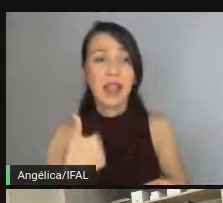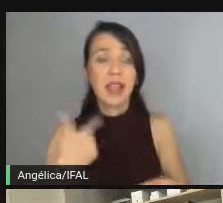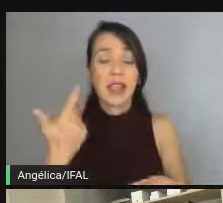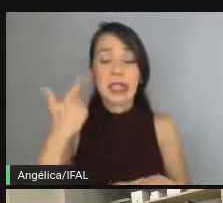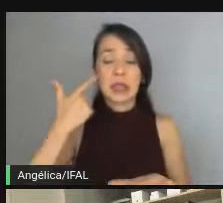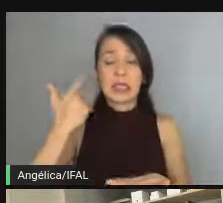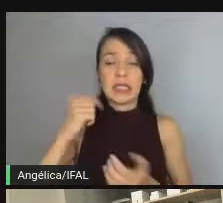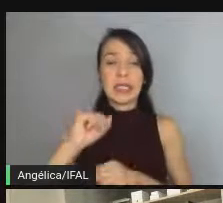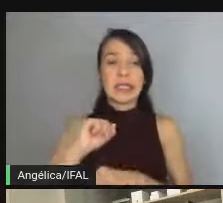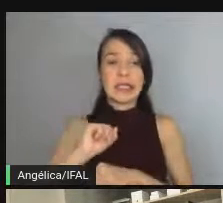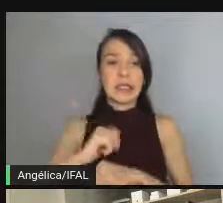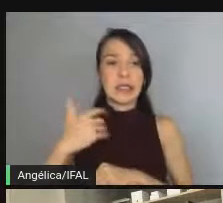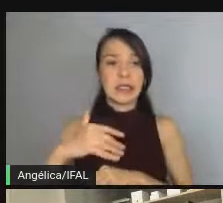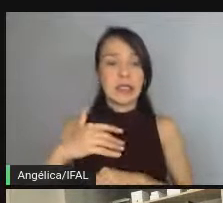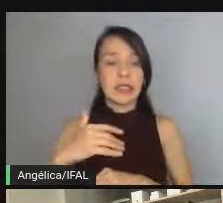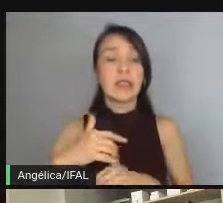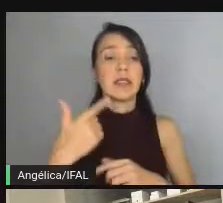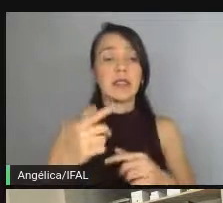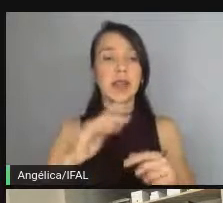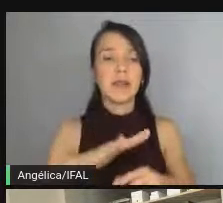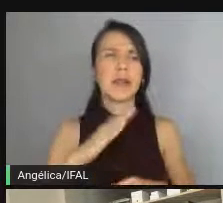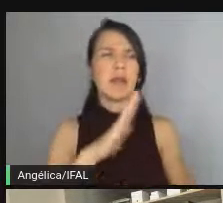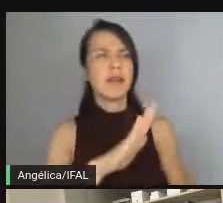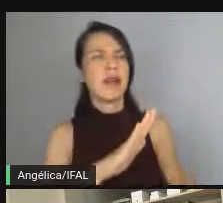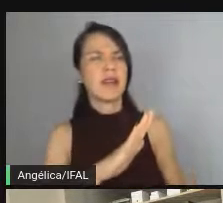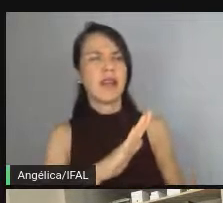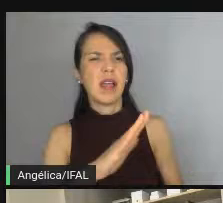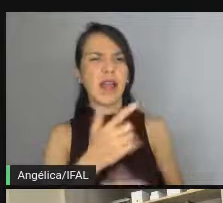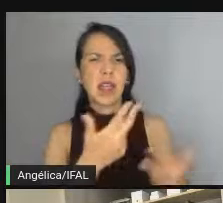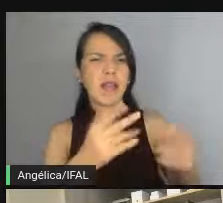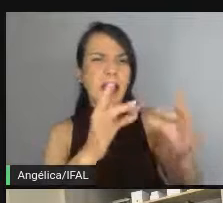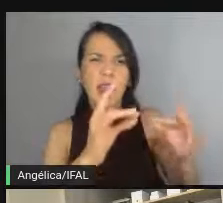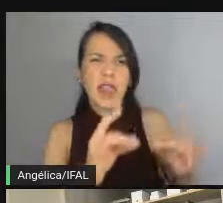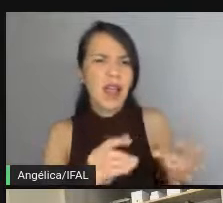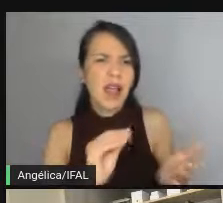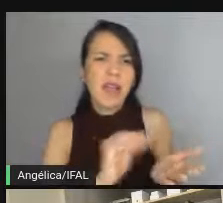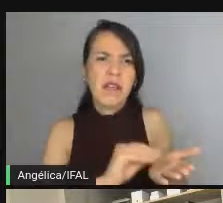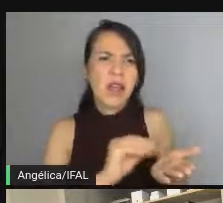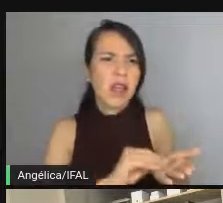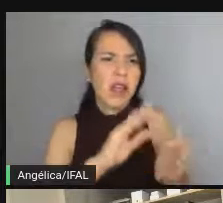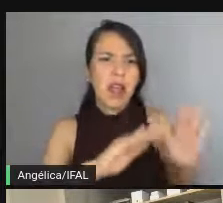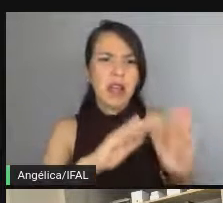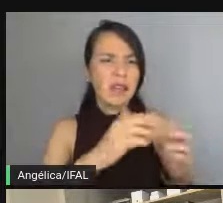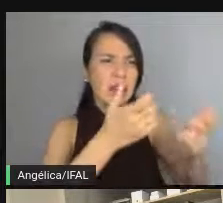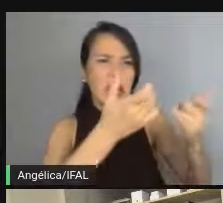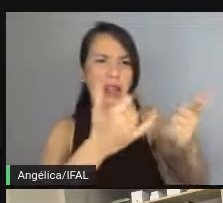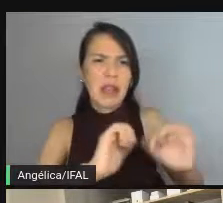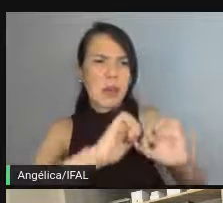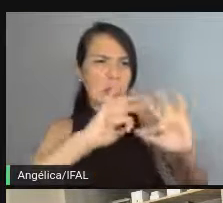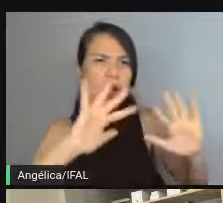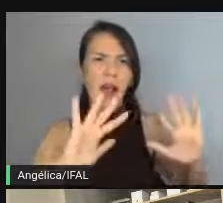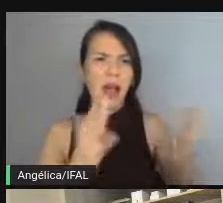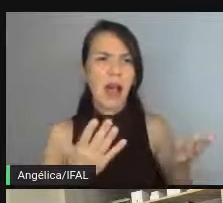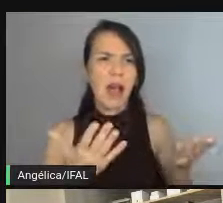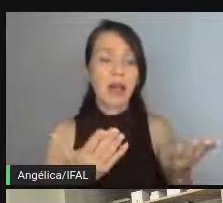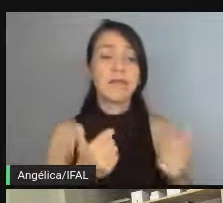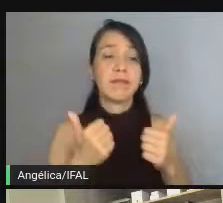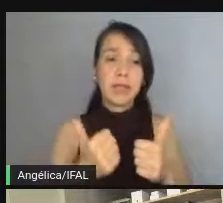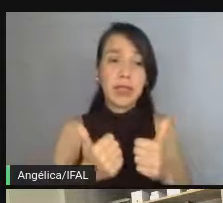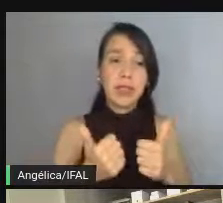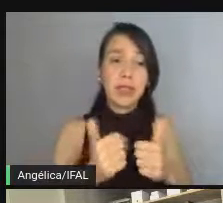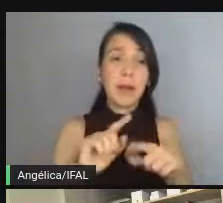aí, o que a gente às vezes falava como desenvolvedor? Pô, mas não estava tão detalhado, às vezes não estava tão explícito. Tudo bem.